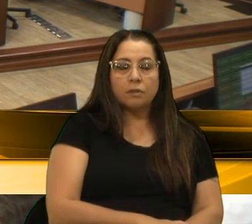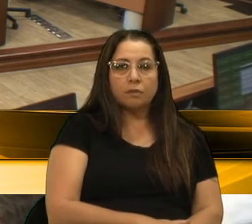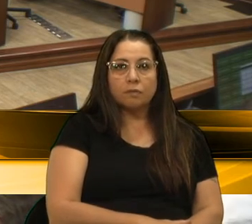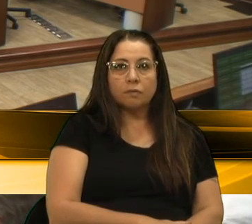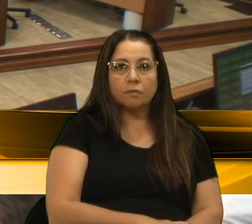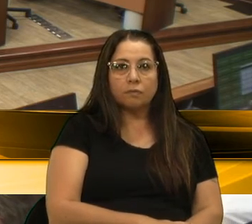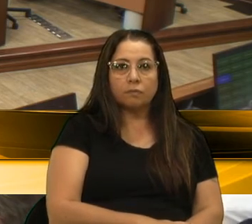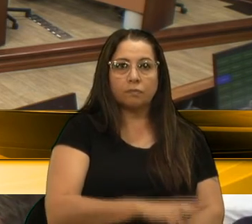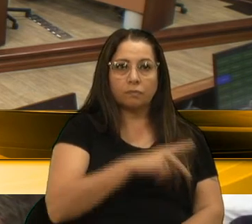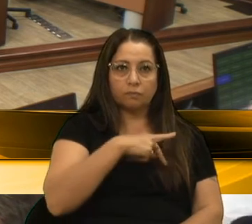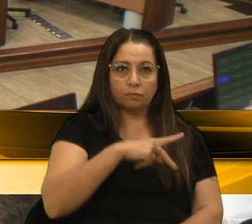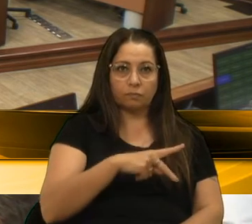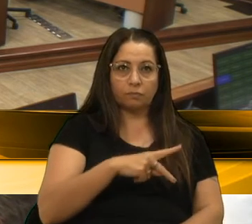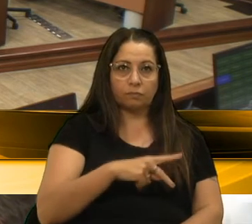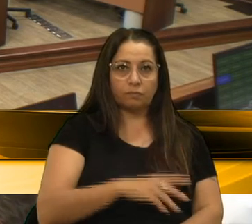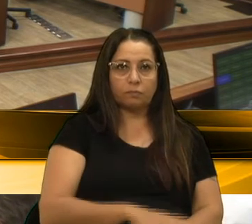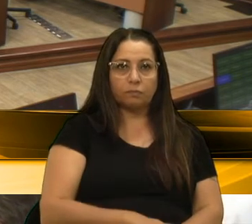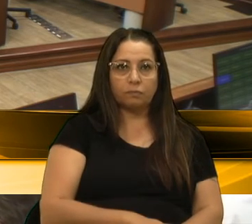Senhor presidente,